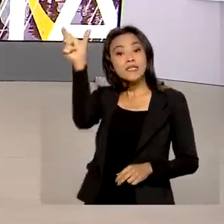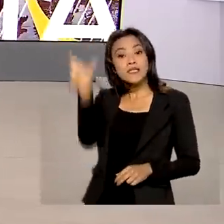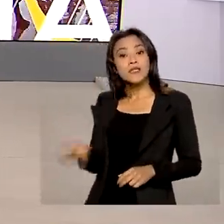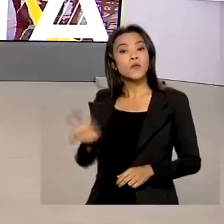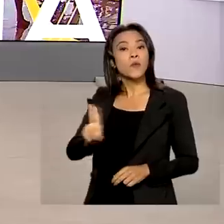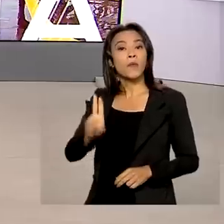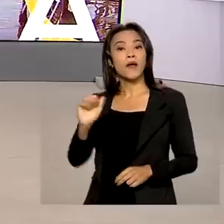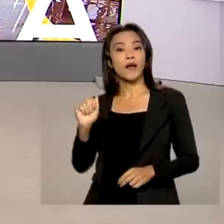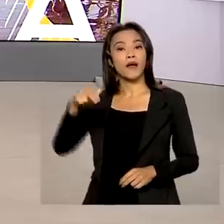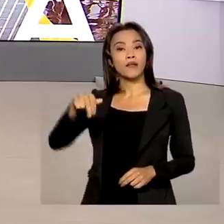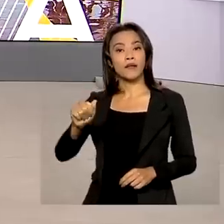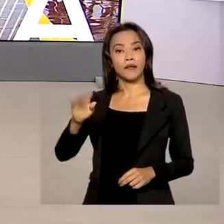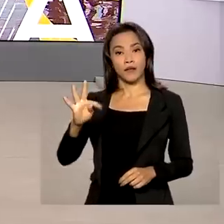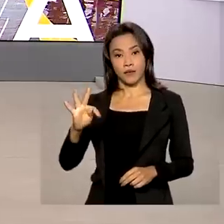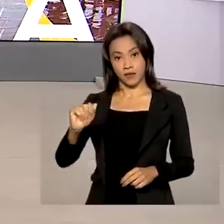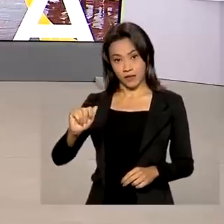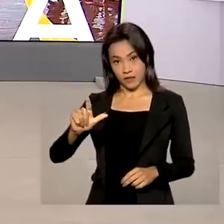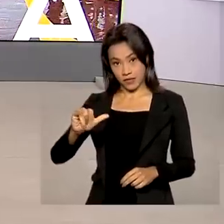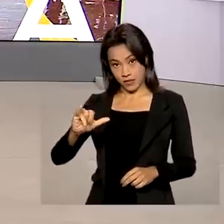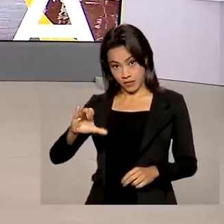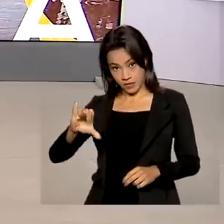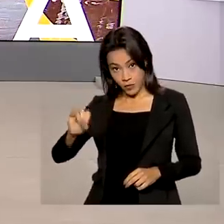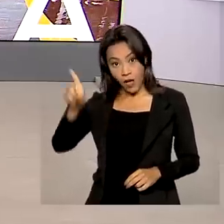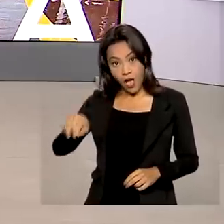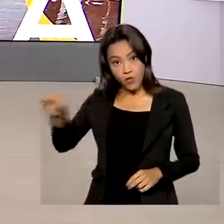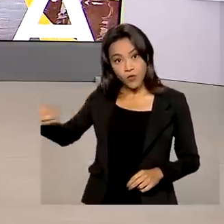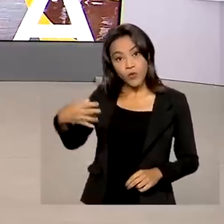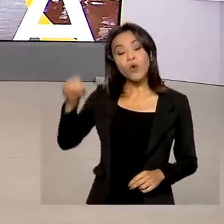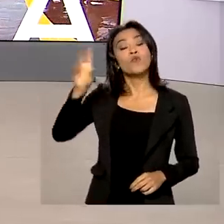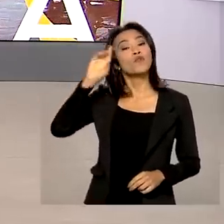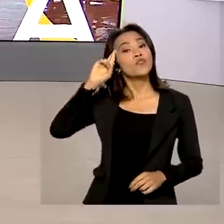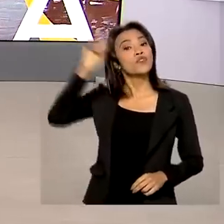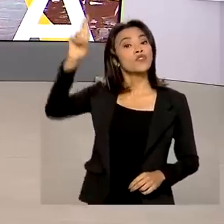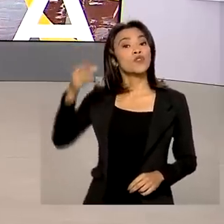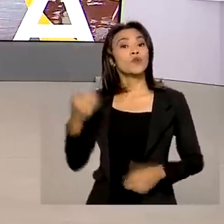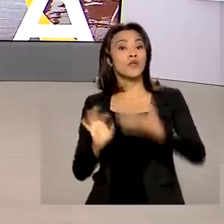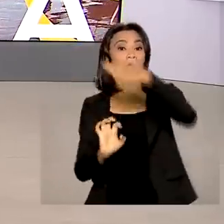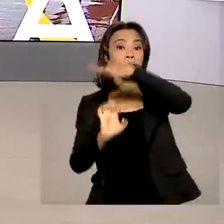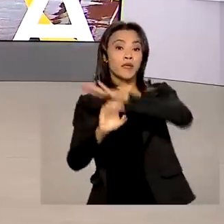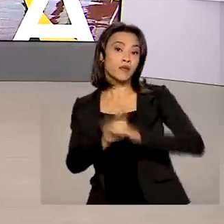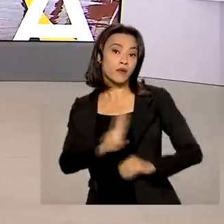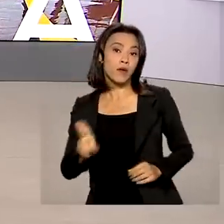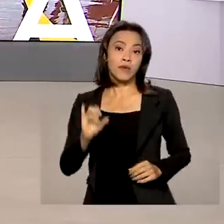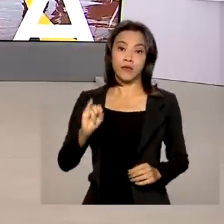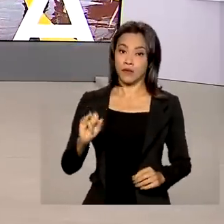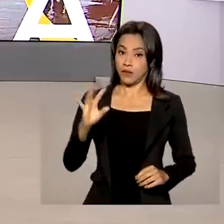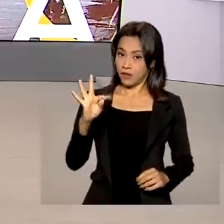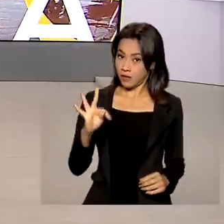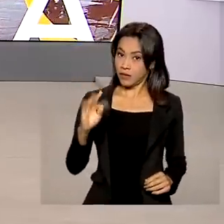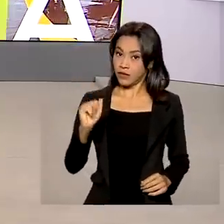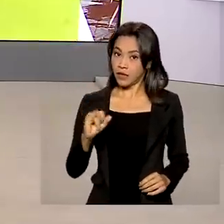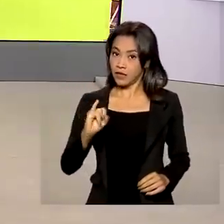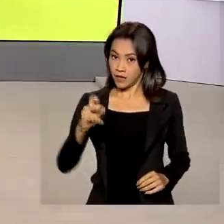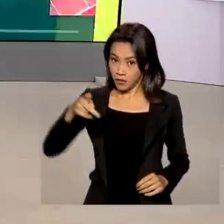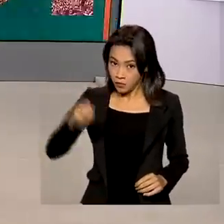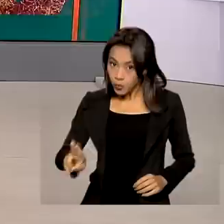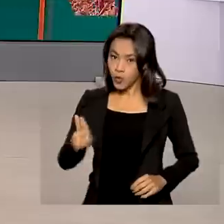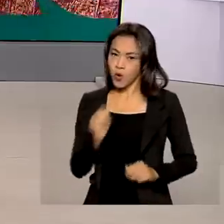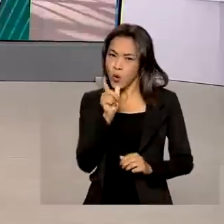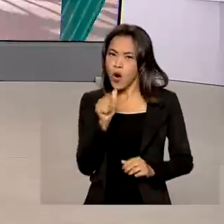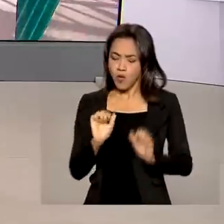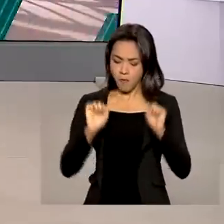Risden Jr. é o novo diretor-geral brasileiro da Itaipu Binacional. Com recordes mundiais de geração de energia,